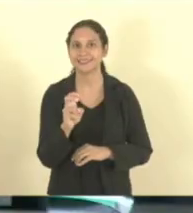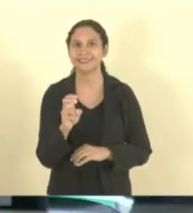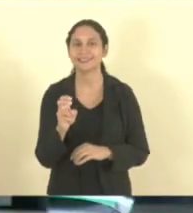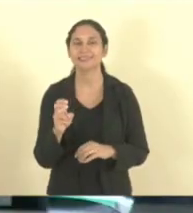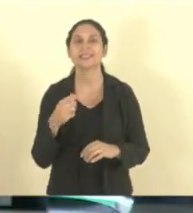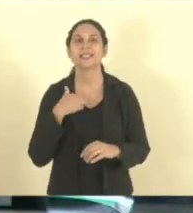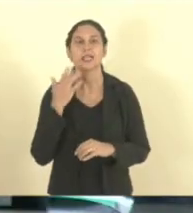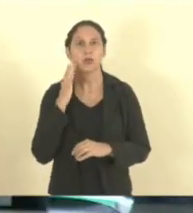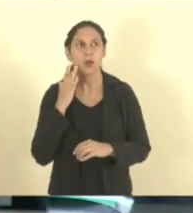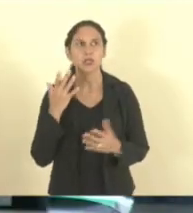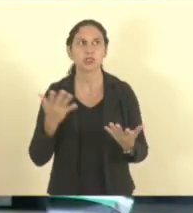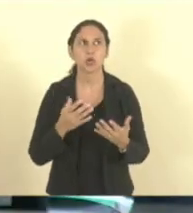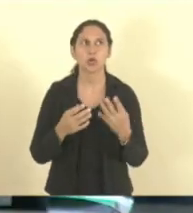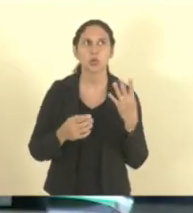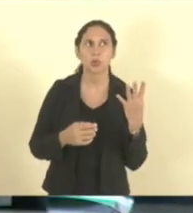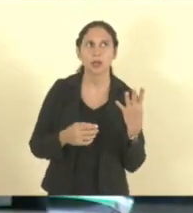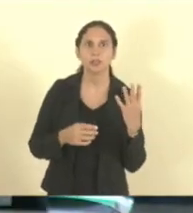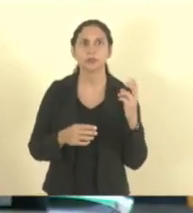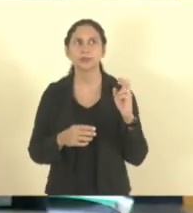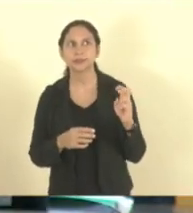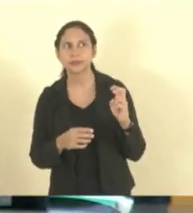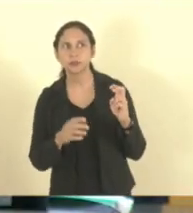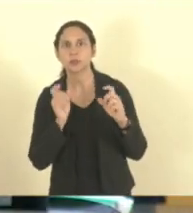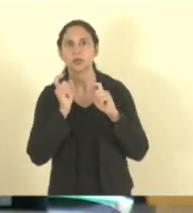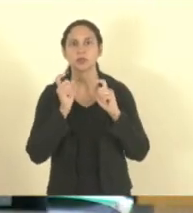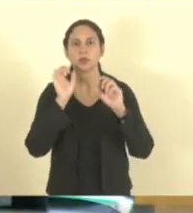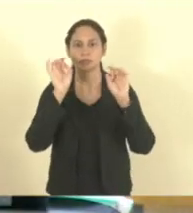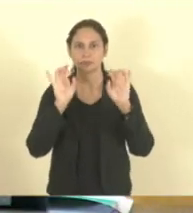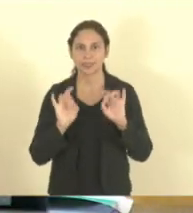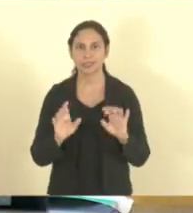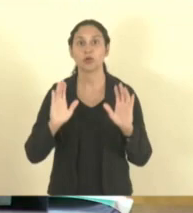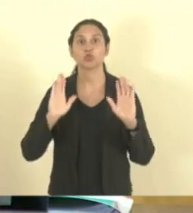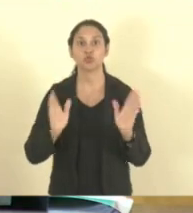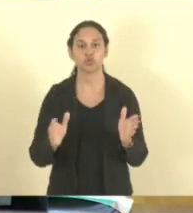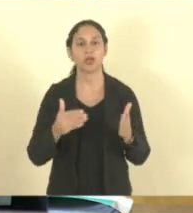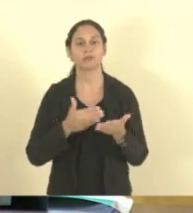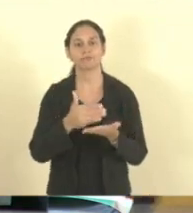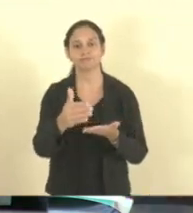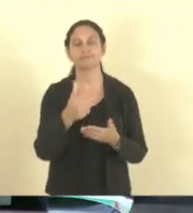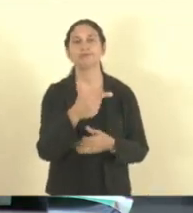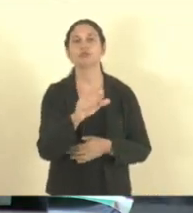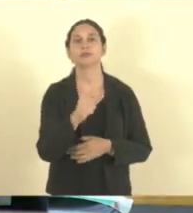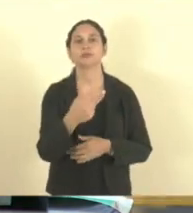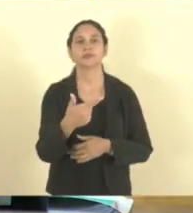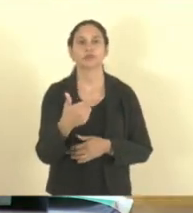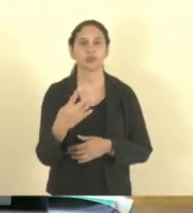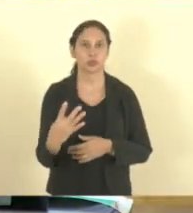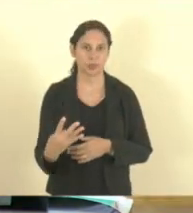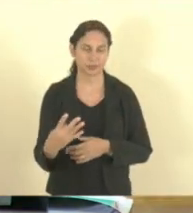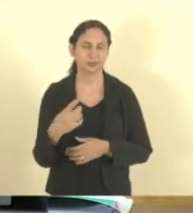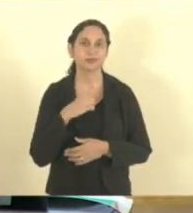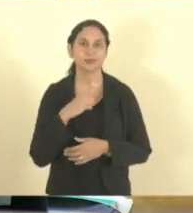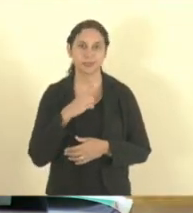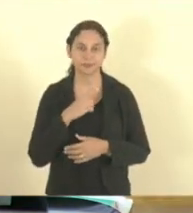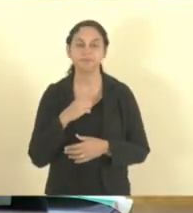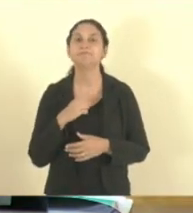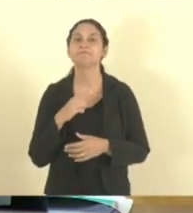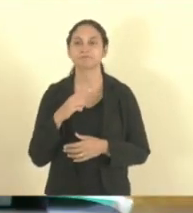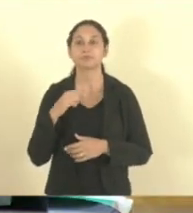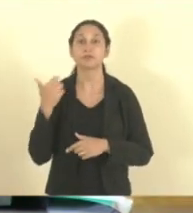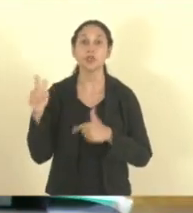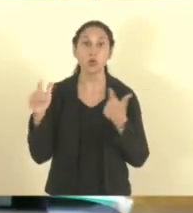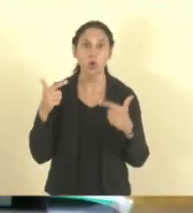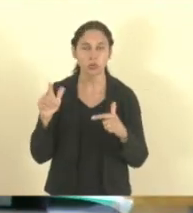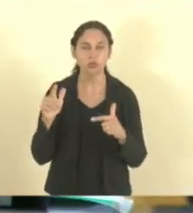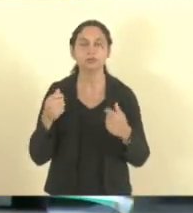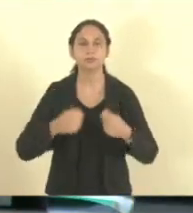estamos na quarta ou quinta extraordinária. Fora as reuniões das terças, semanais, nós fazemos também extraordinárias quando